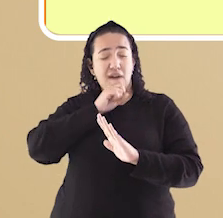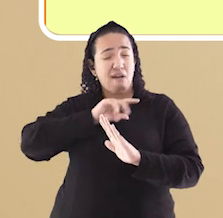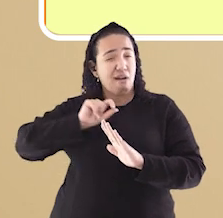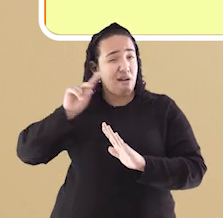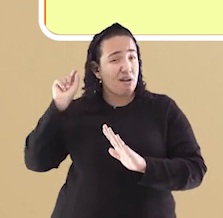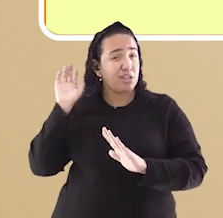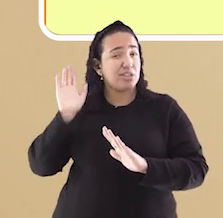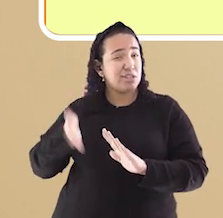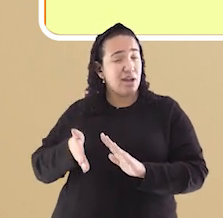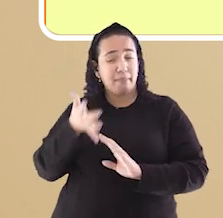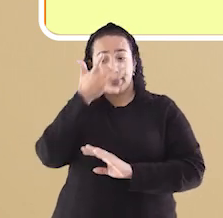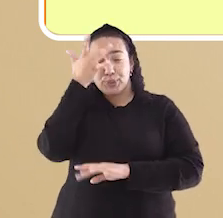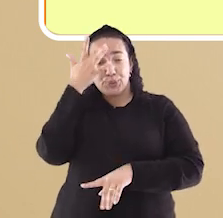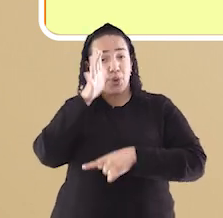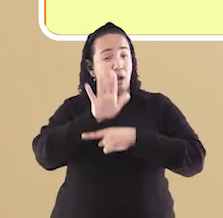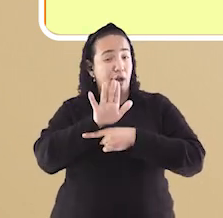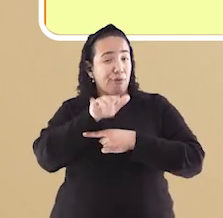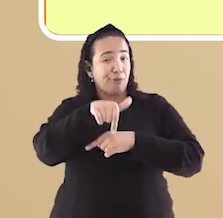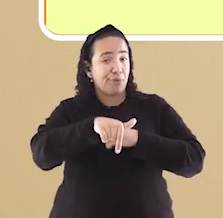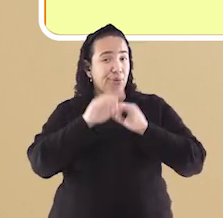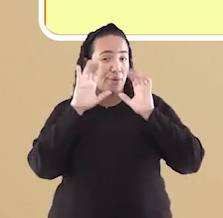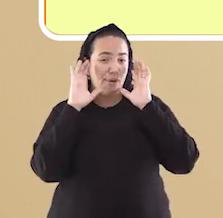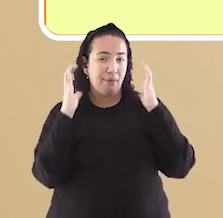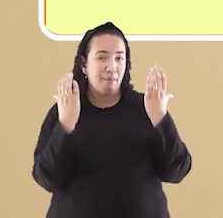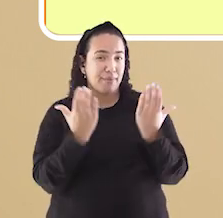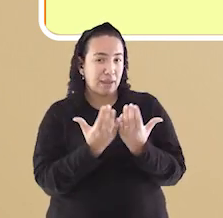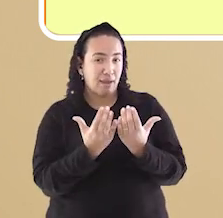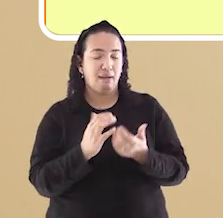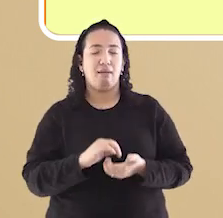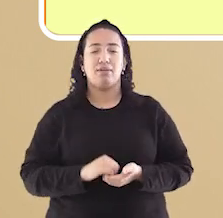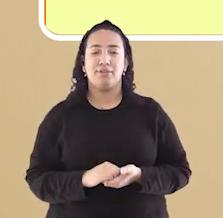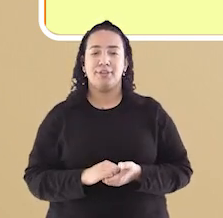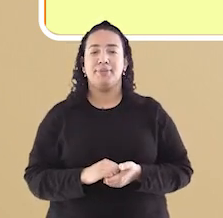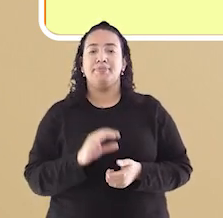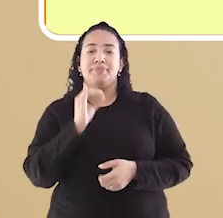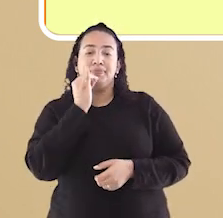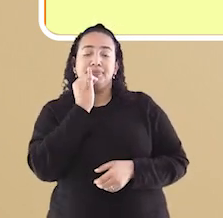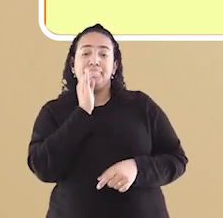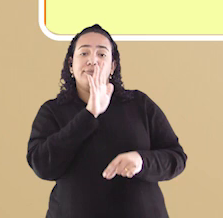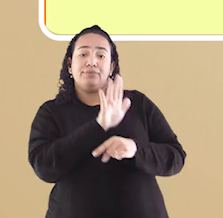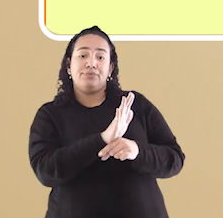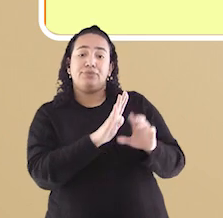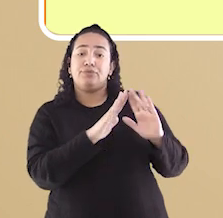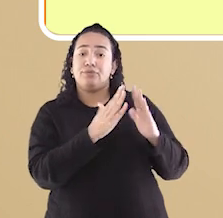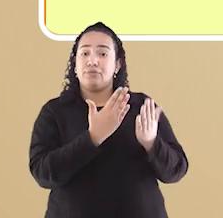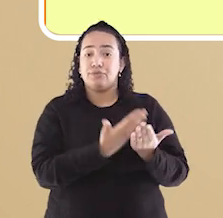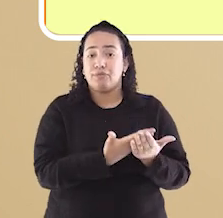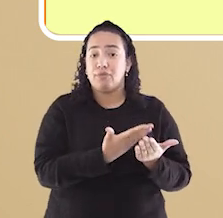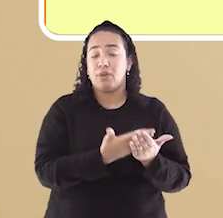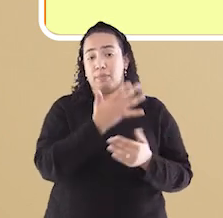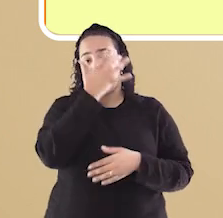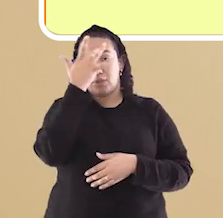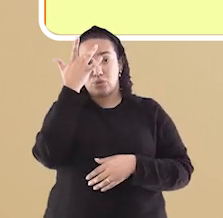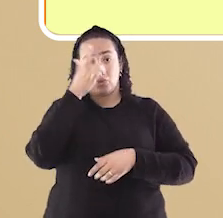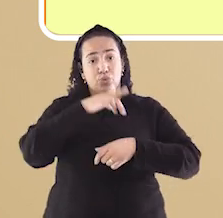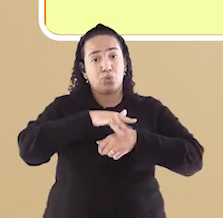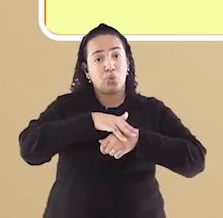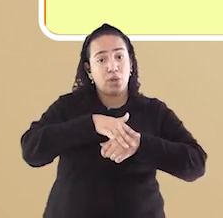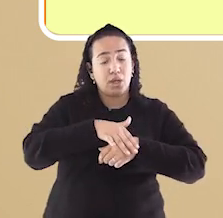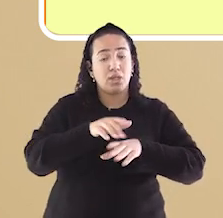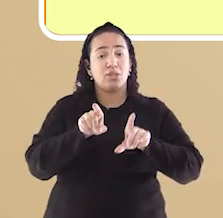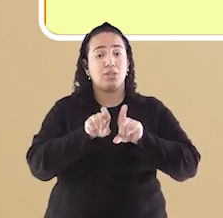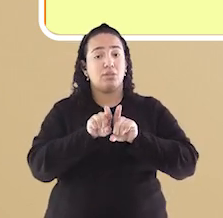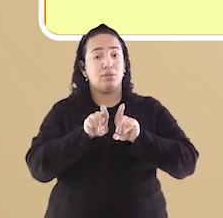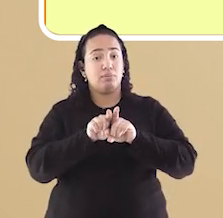Pessoas que ajudar a comunidade de alguma forma. Ajudando na escola, ajudando pessoas doentes, dando aula e até